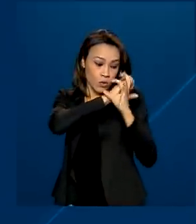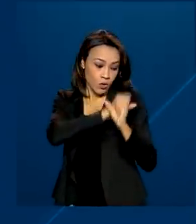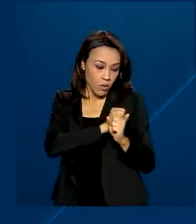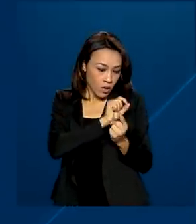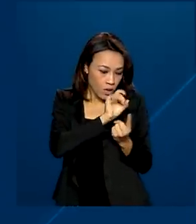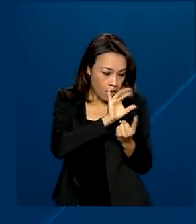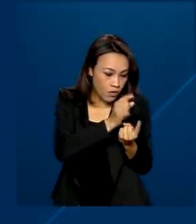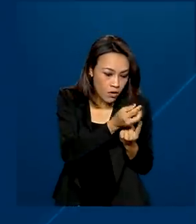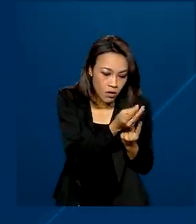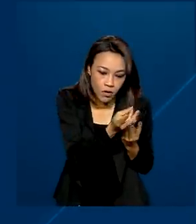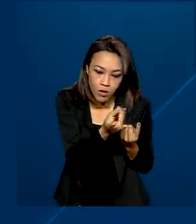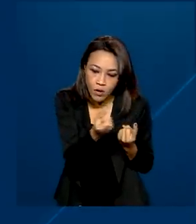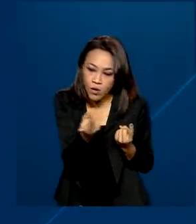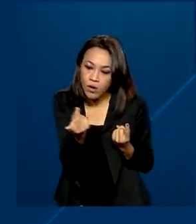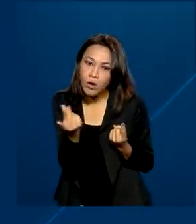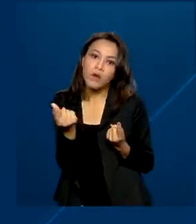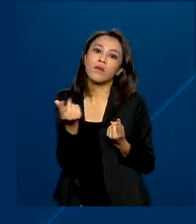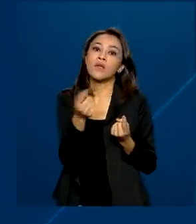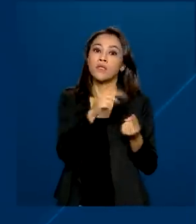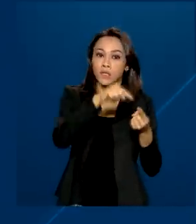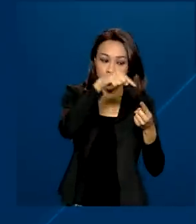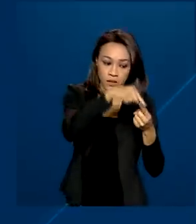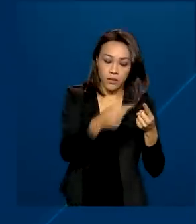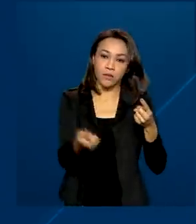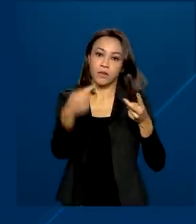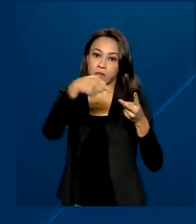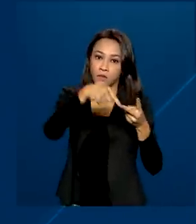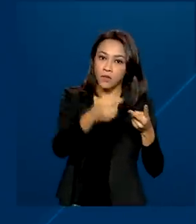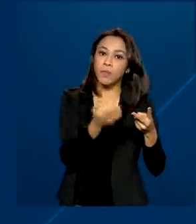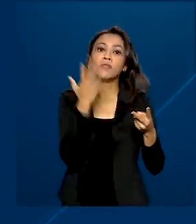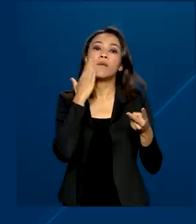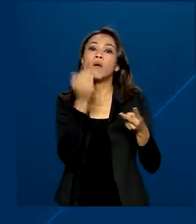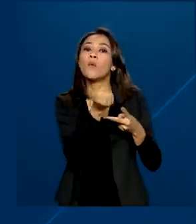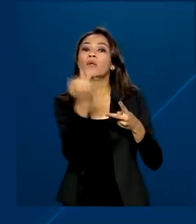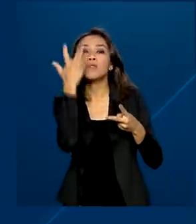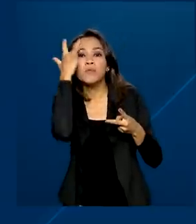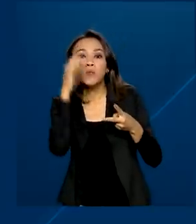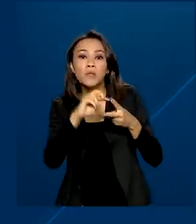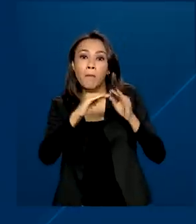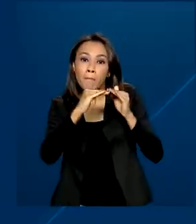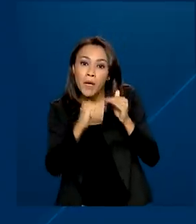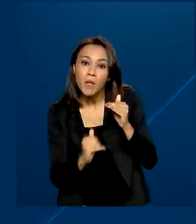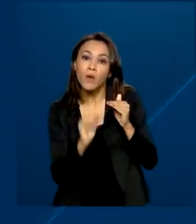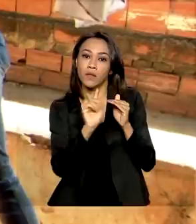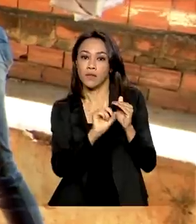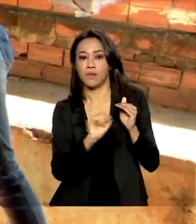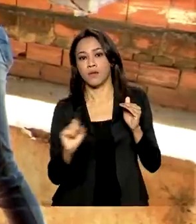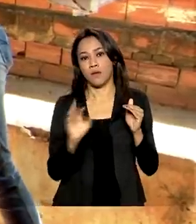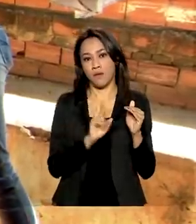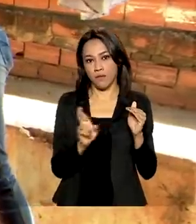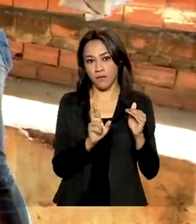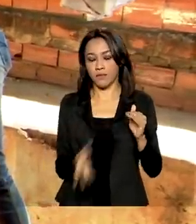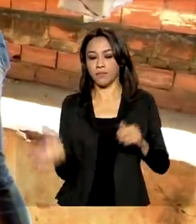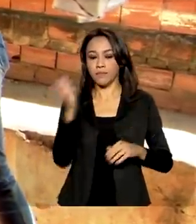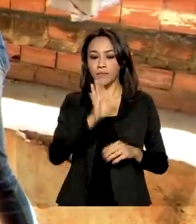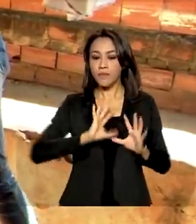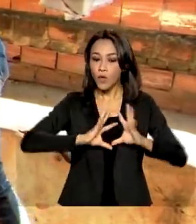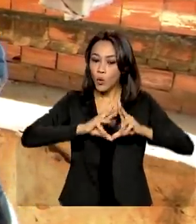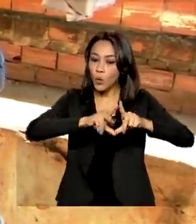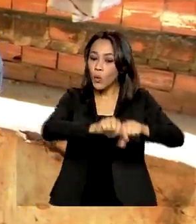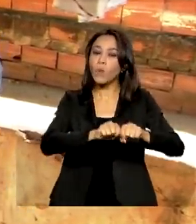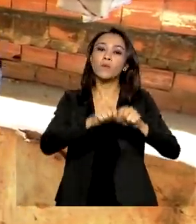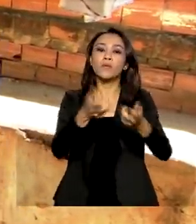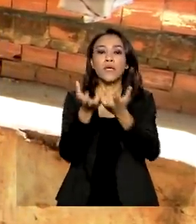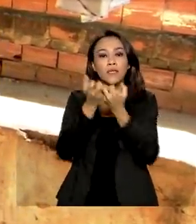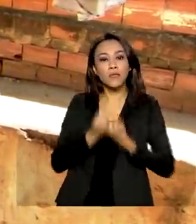após a concessão dos benefícios Primeira Infância e Composição Familiar, for menor que R$ Todos os que recebiam